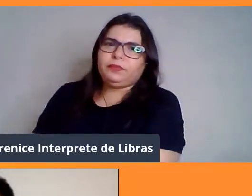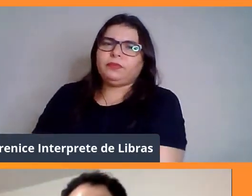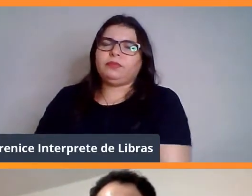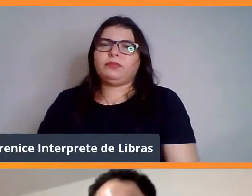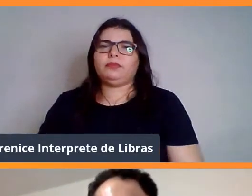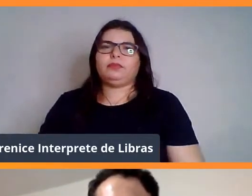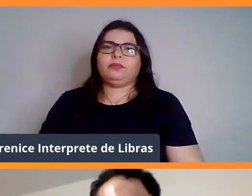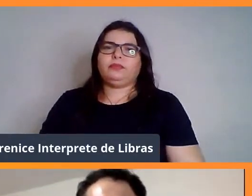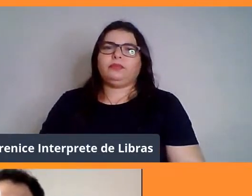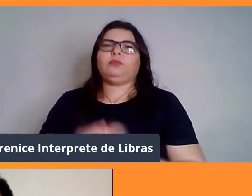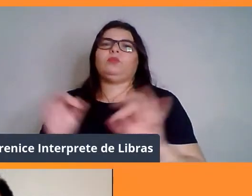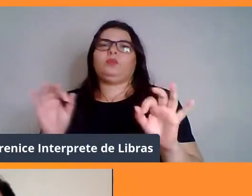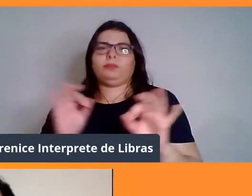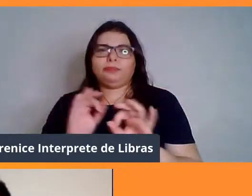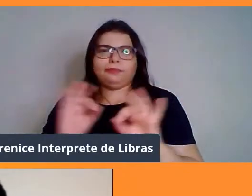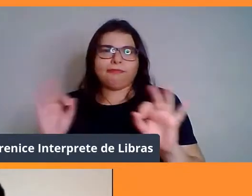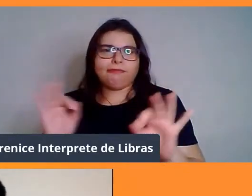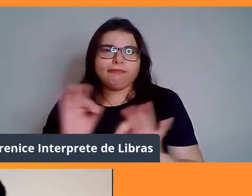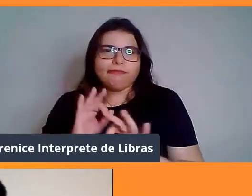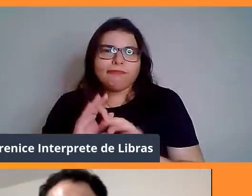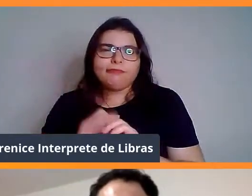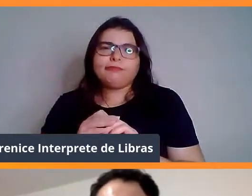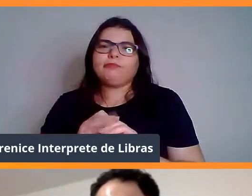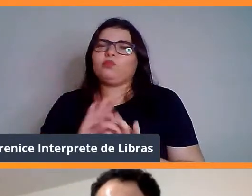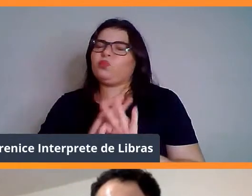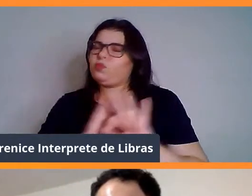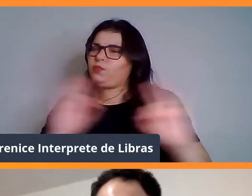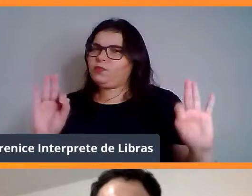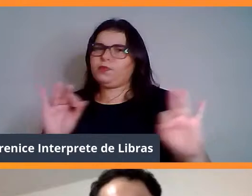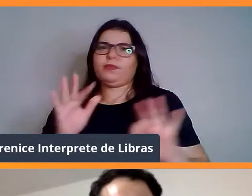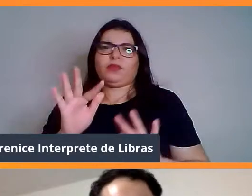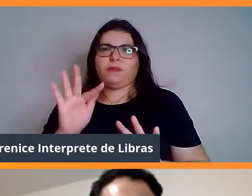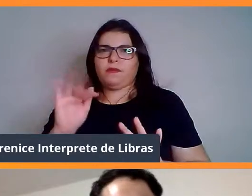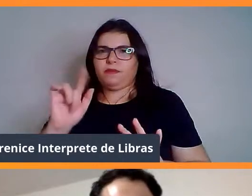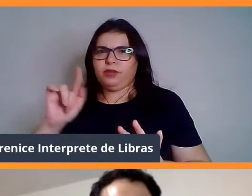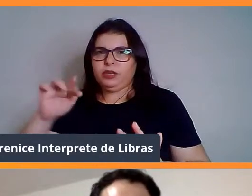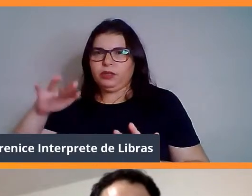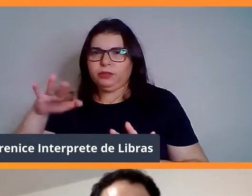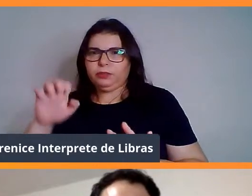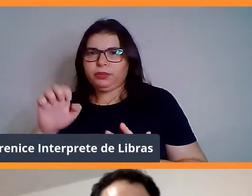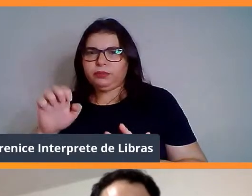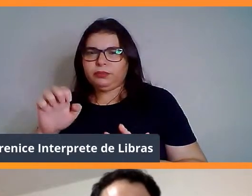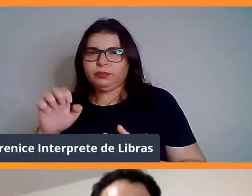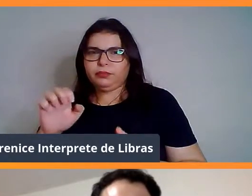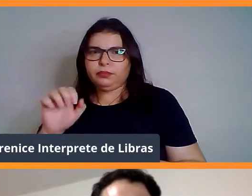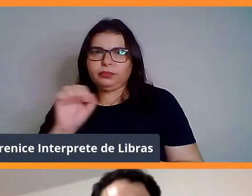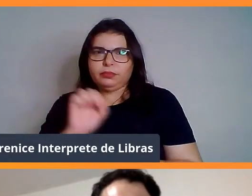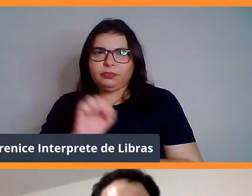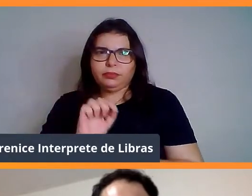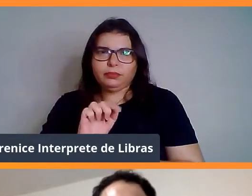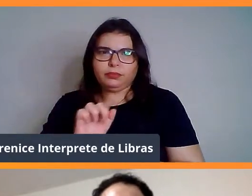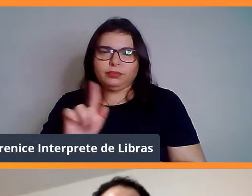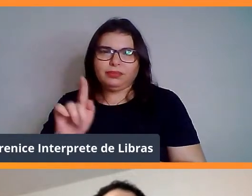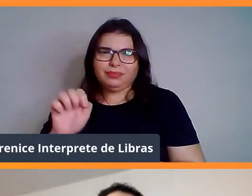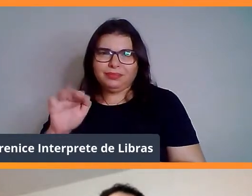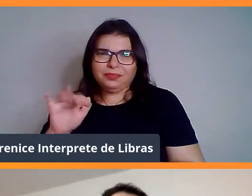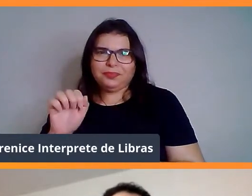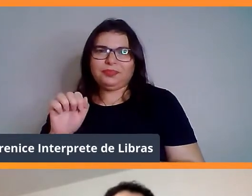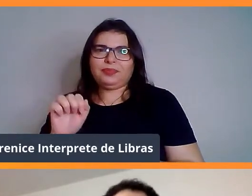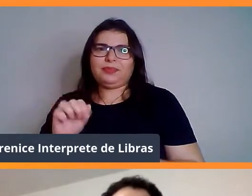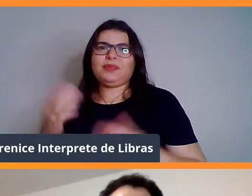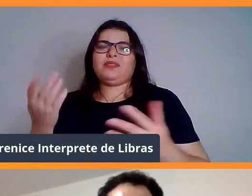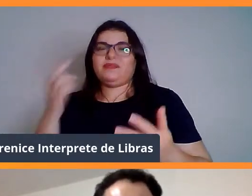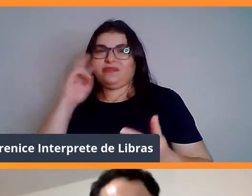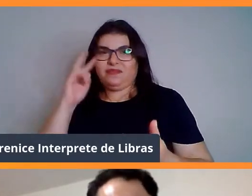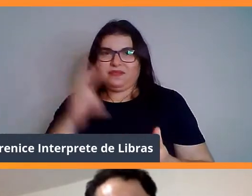Ótimo, Felipe. Obrigado pela sua apresentação. Gê, está por aí? Estou aqui, meu amor. Olha, para